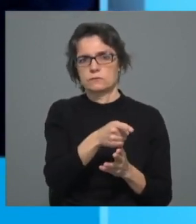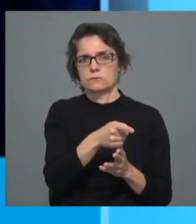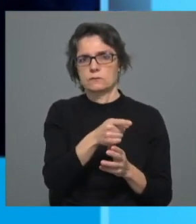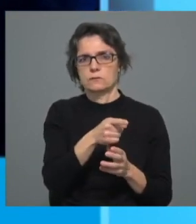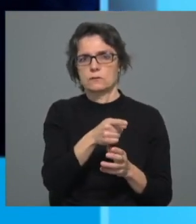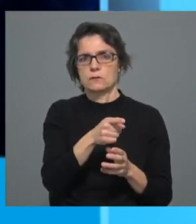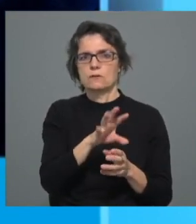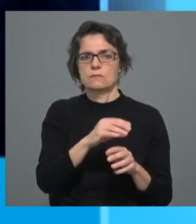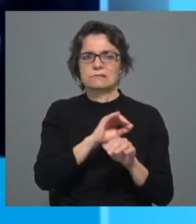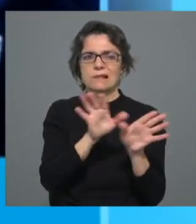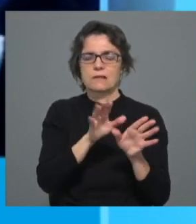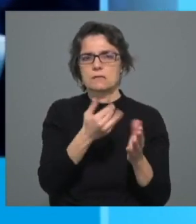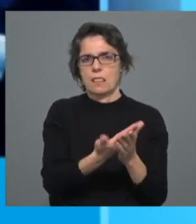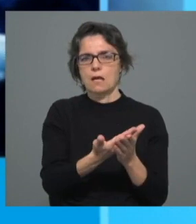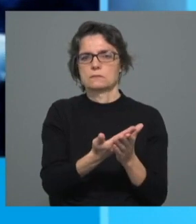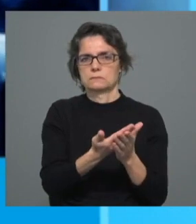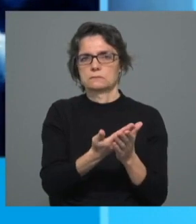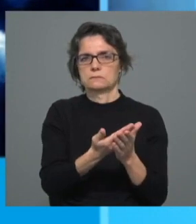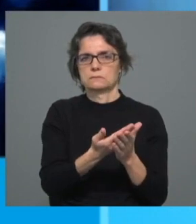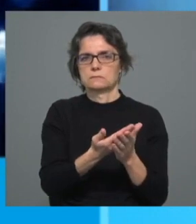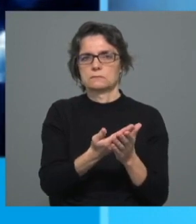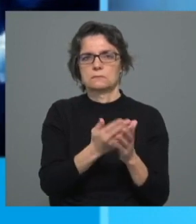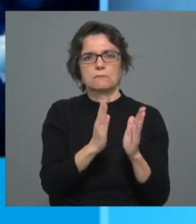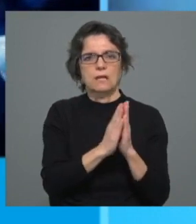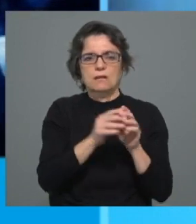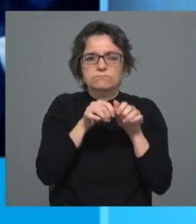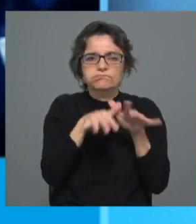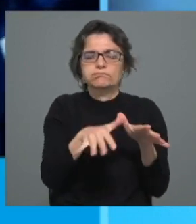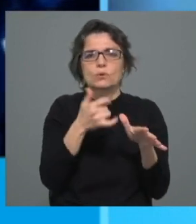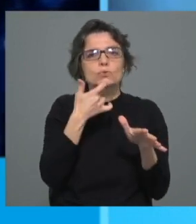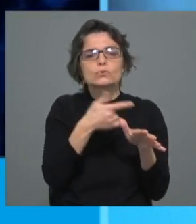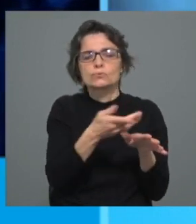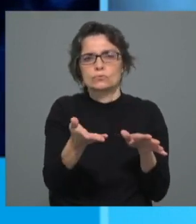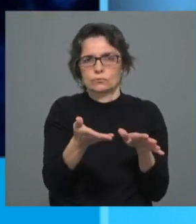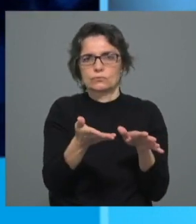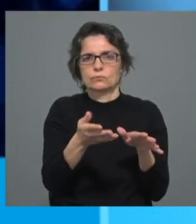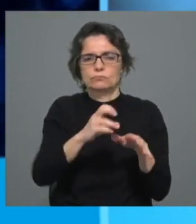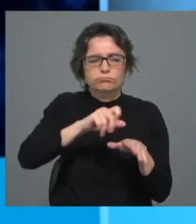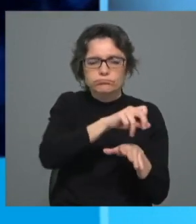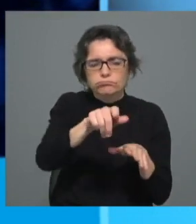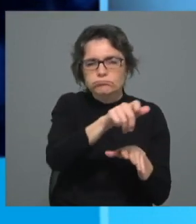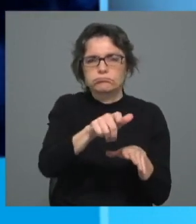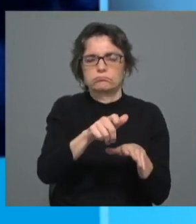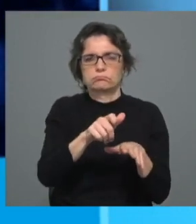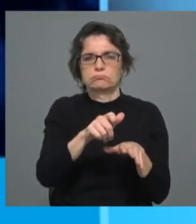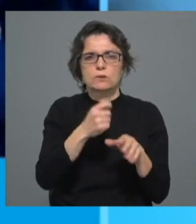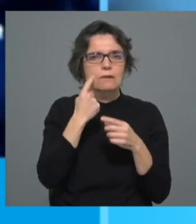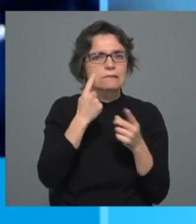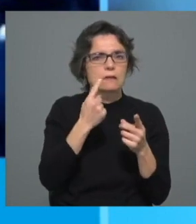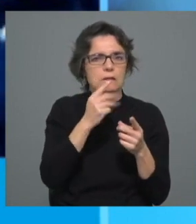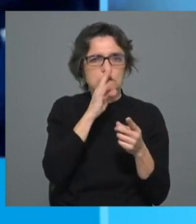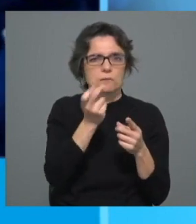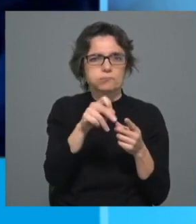todas as células da Igreja, de cada paróquia, de cada diocese, de cada congregação, que essa